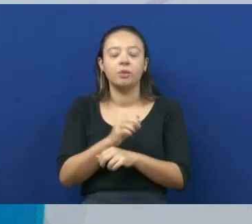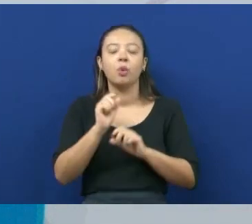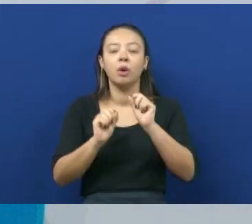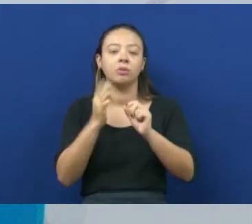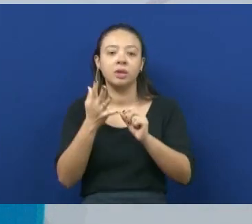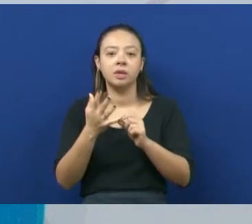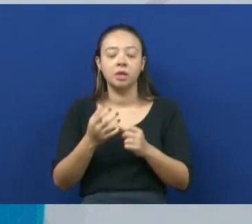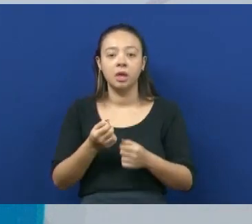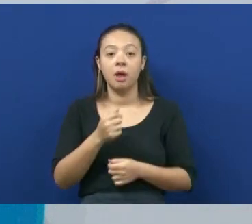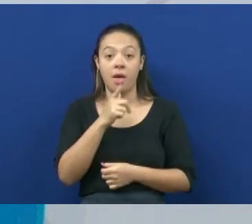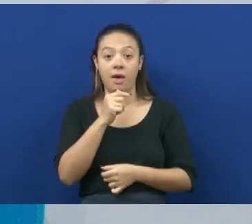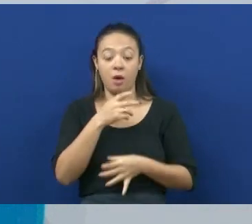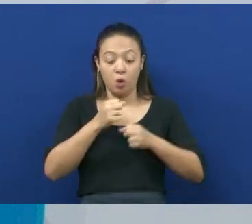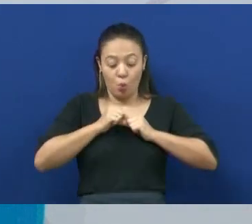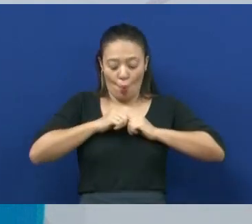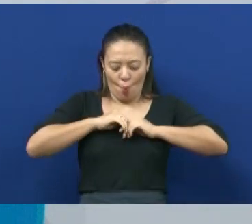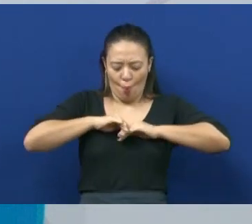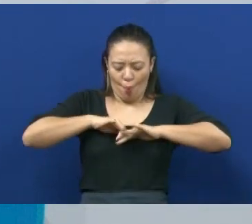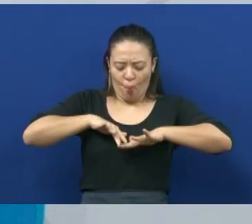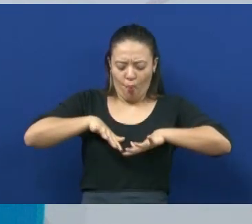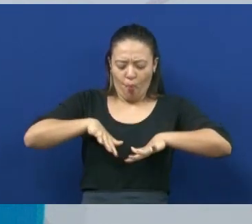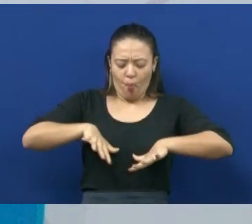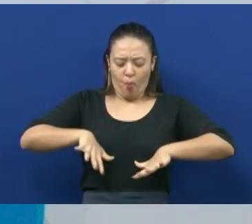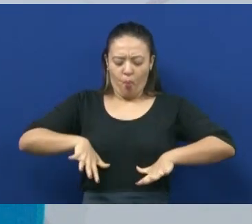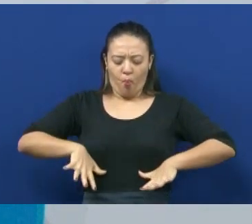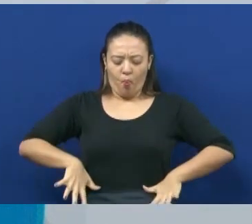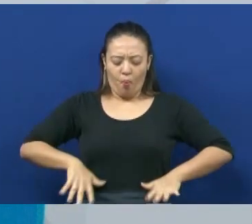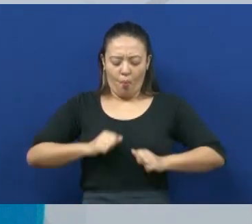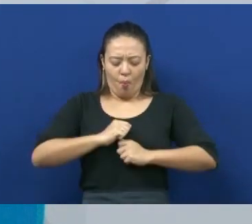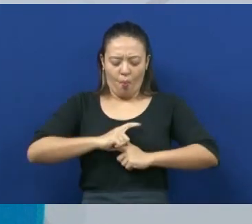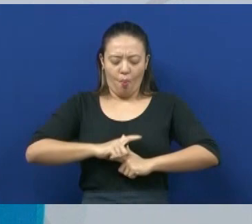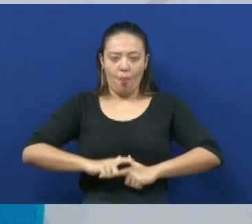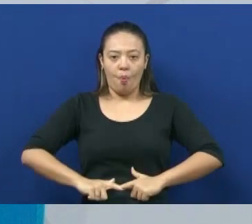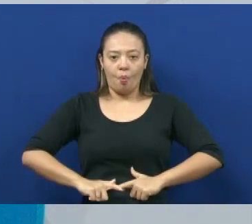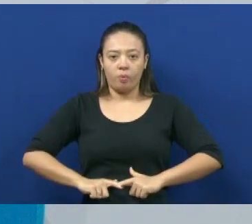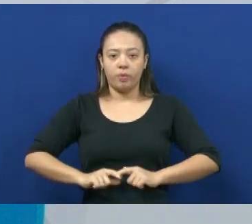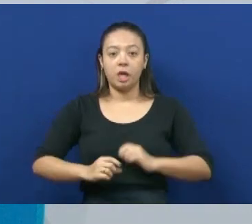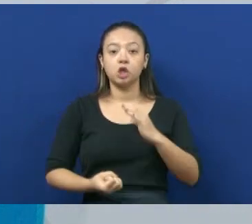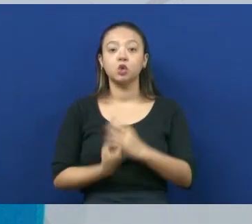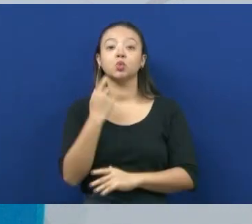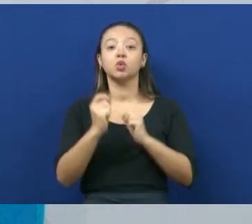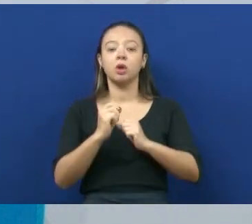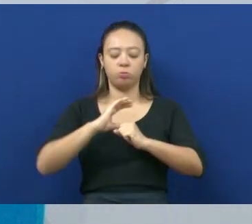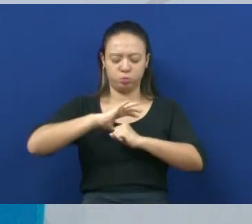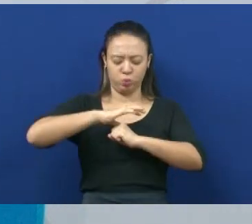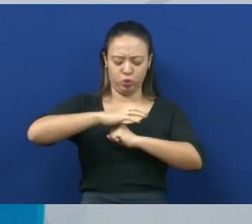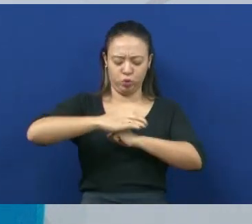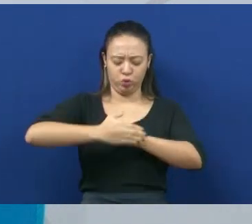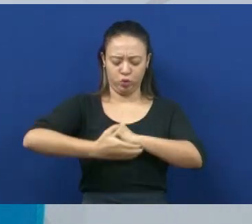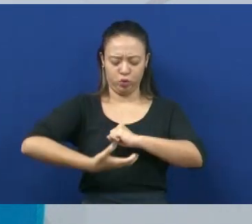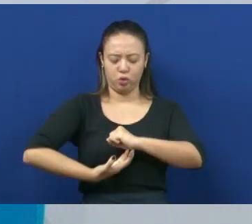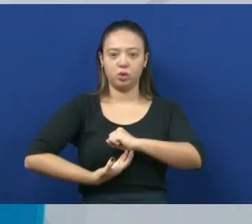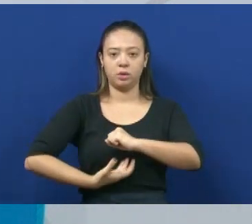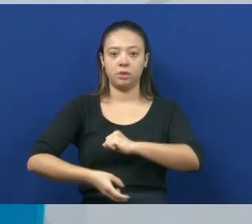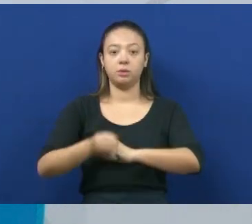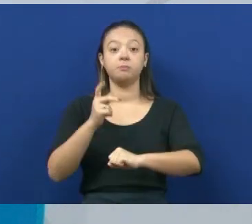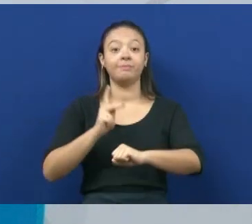formar uma casca ao seu redor. Nós chamamos de esporos.